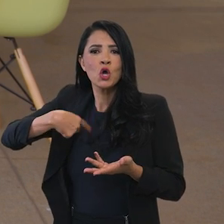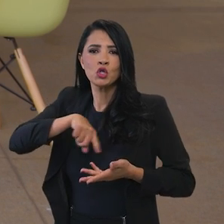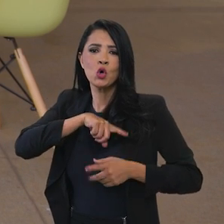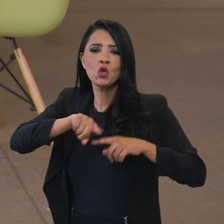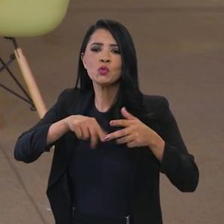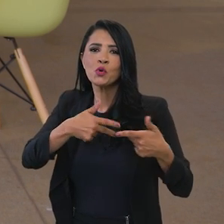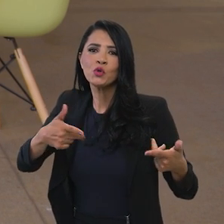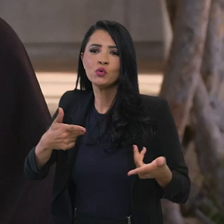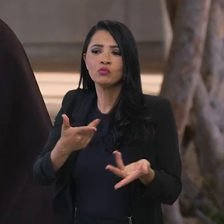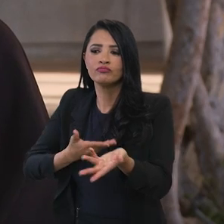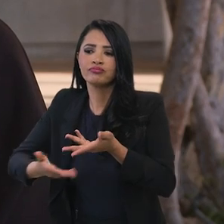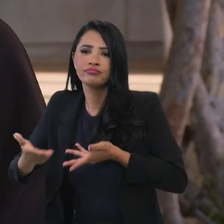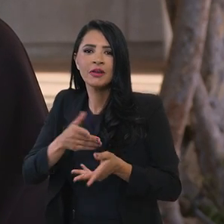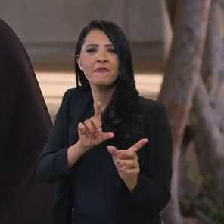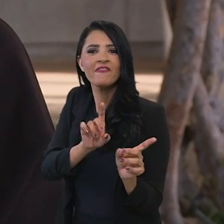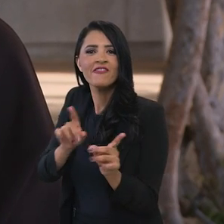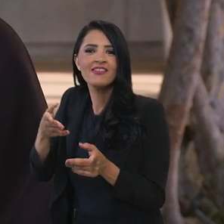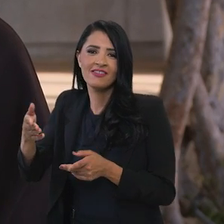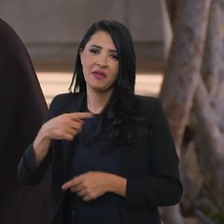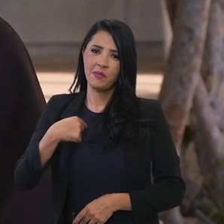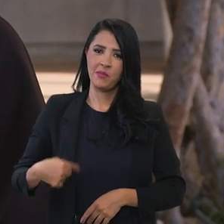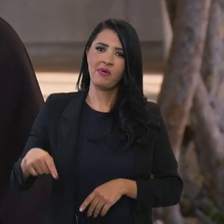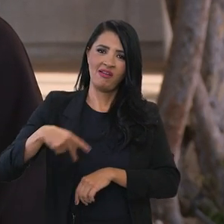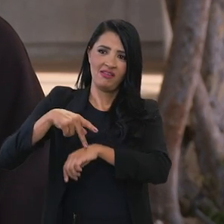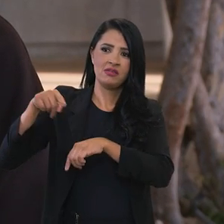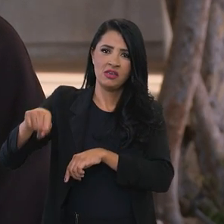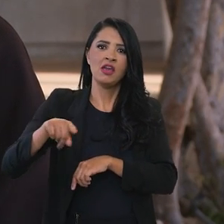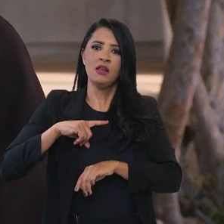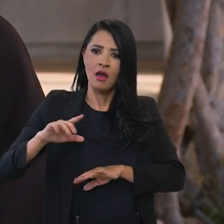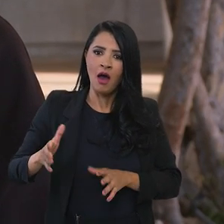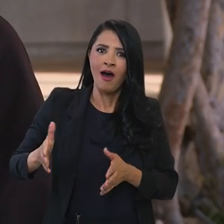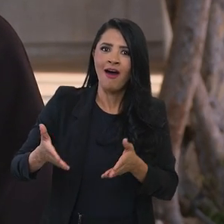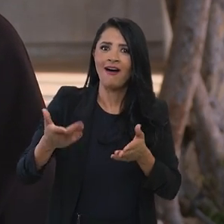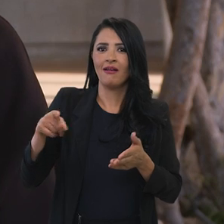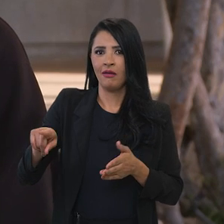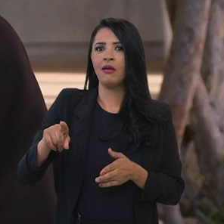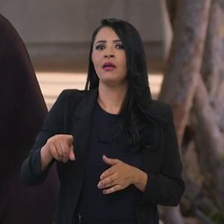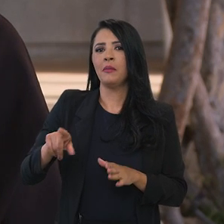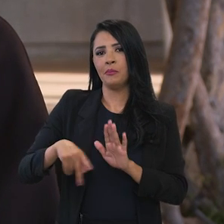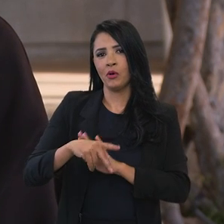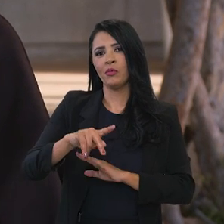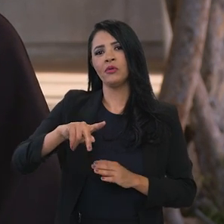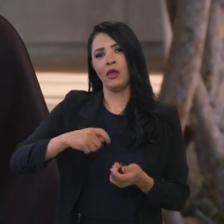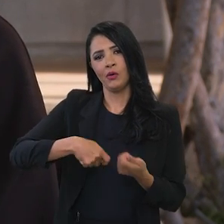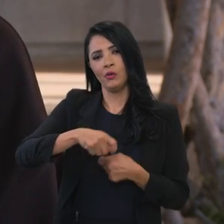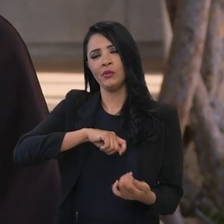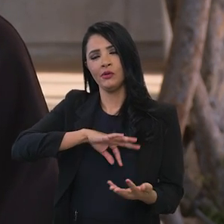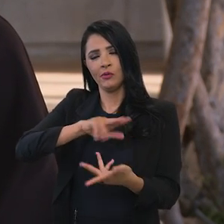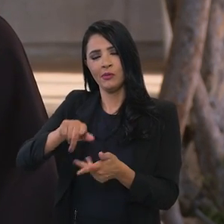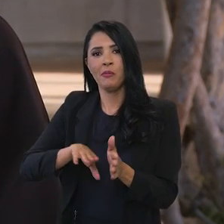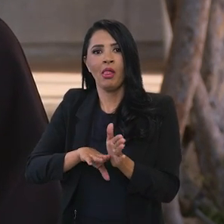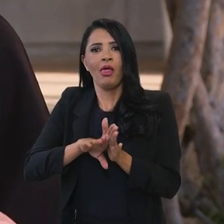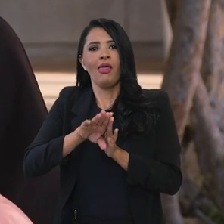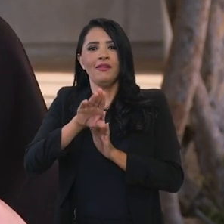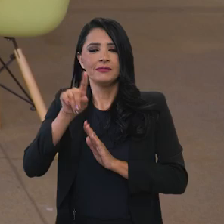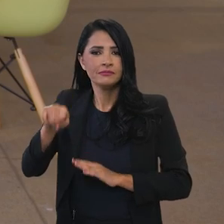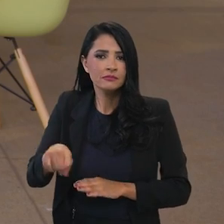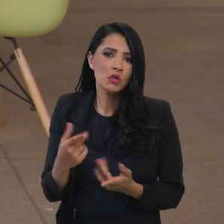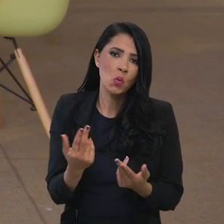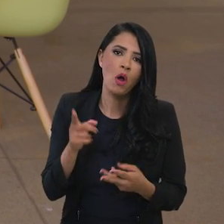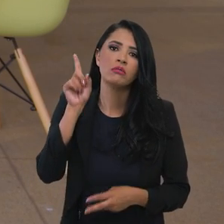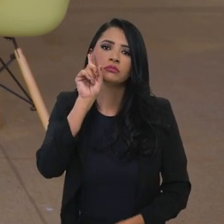Washington. Há uma convergência na agenda ambiental do Brasil com os Estados Unidos, que abre oportunidades também na área comercial,